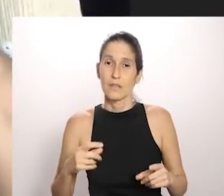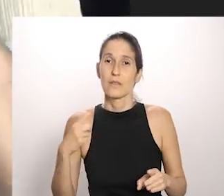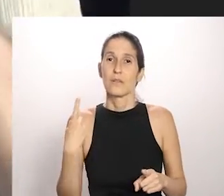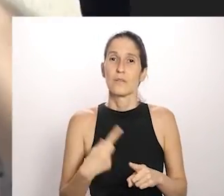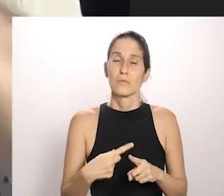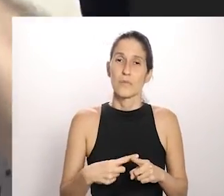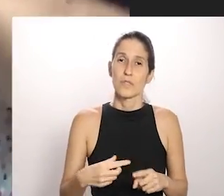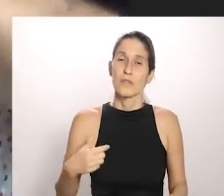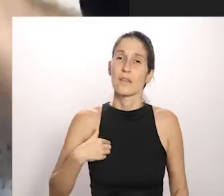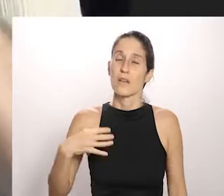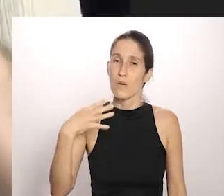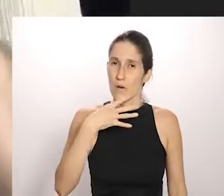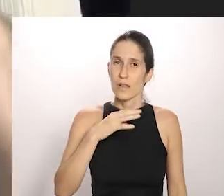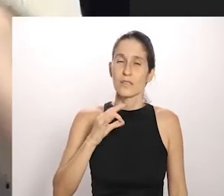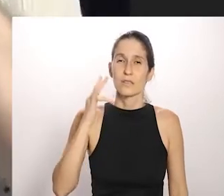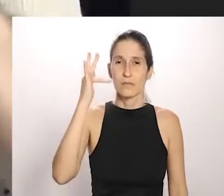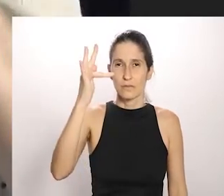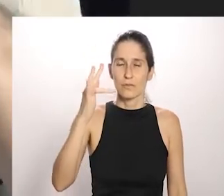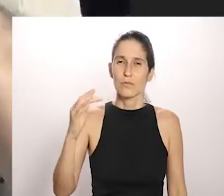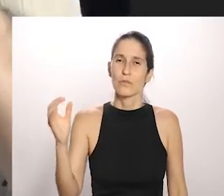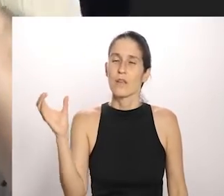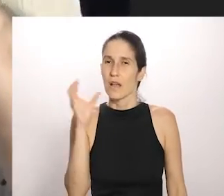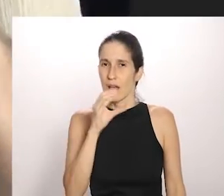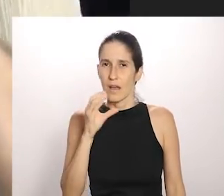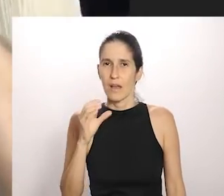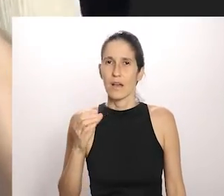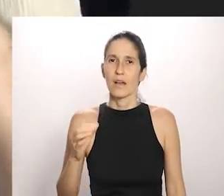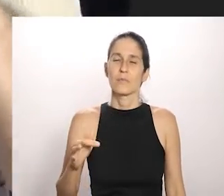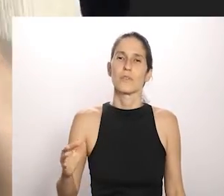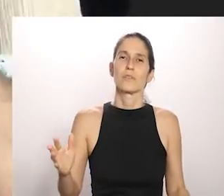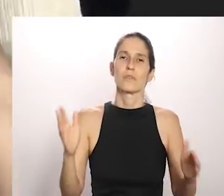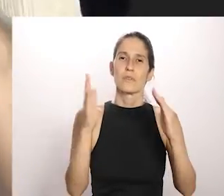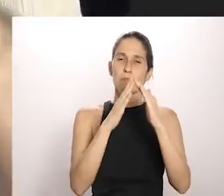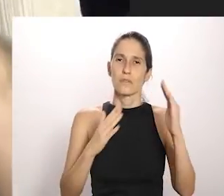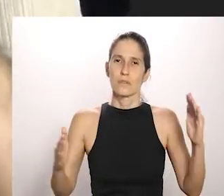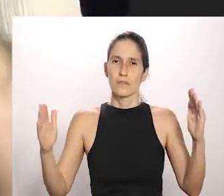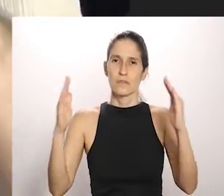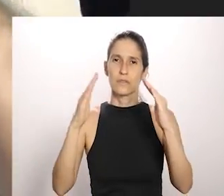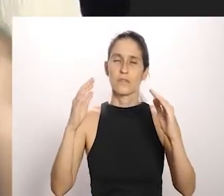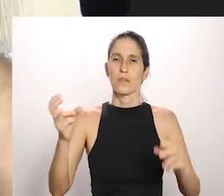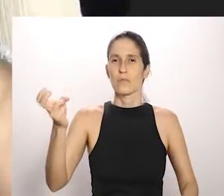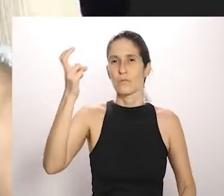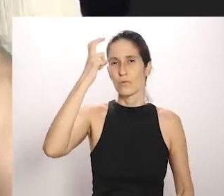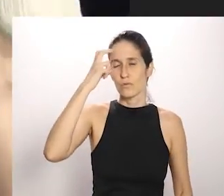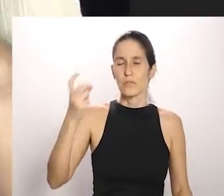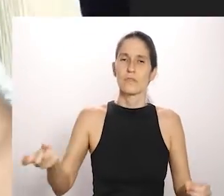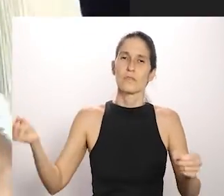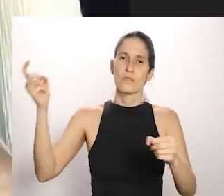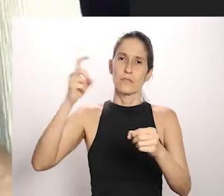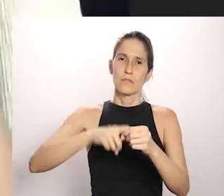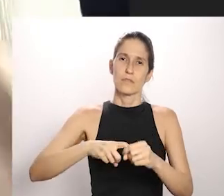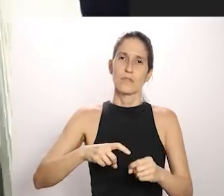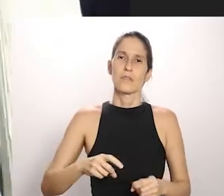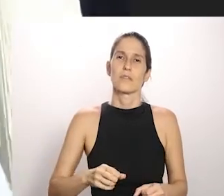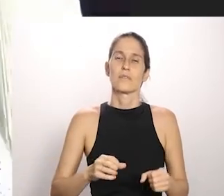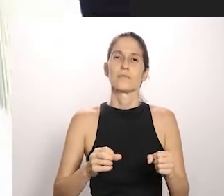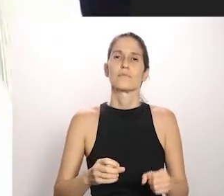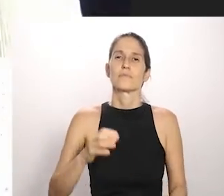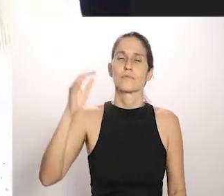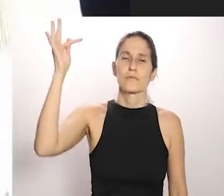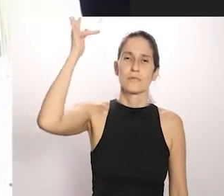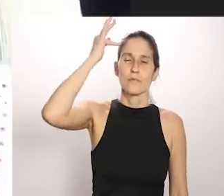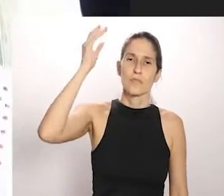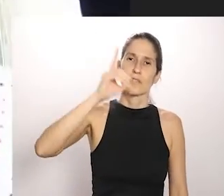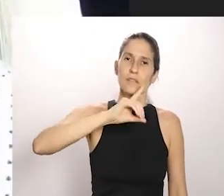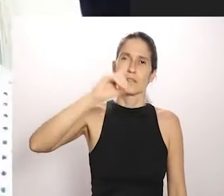que em brevemente, se Deus quiser, a cultura, a música, os terreiros, em breve, se Deus quiser, vai voltar, com muita força, com fé em Deus e algum, e no